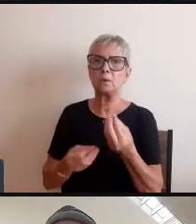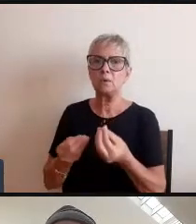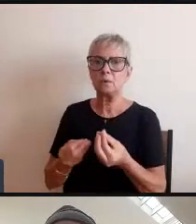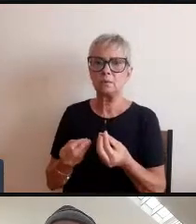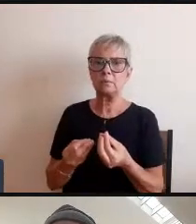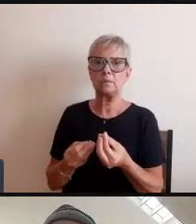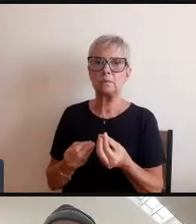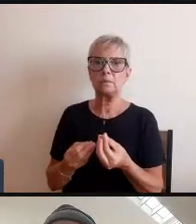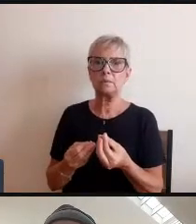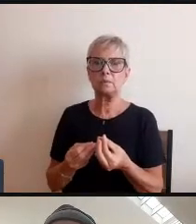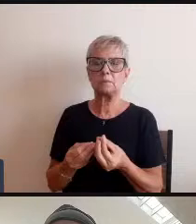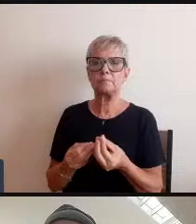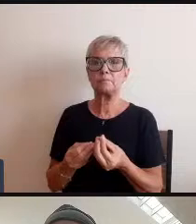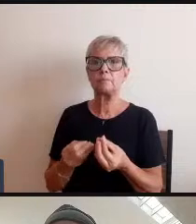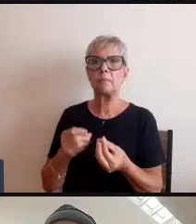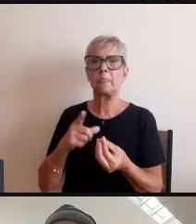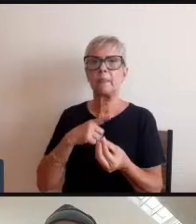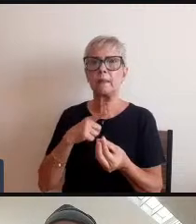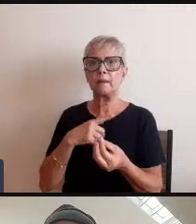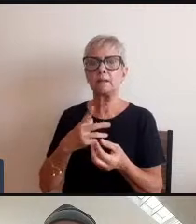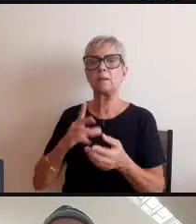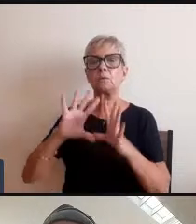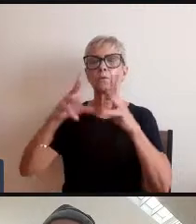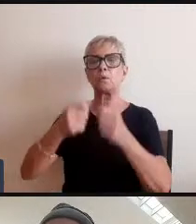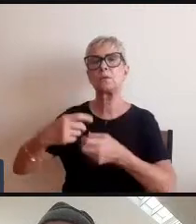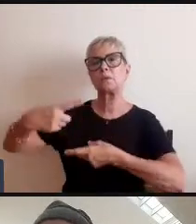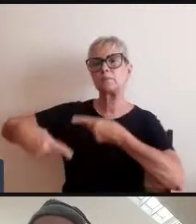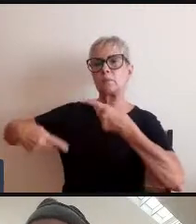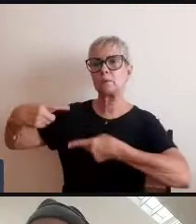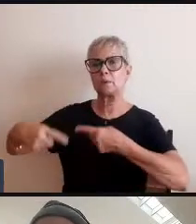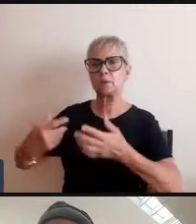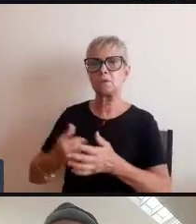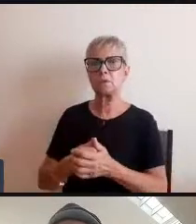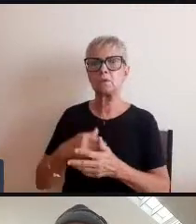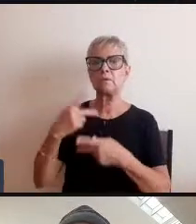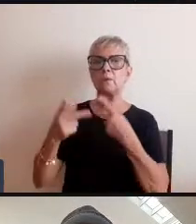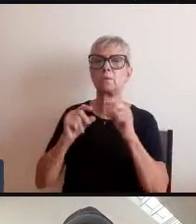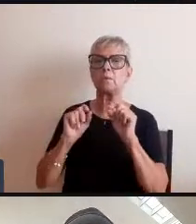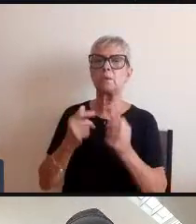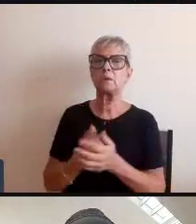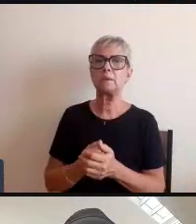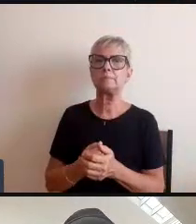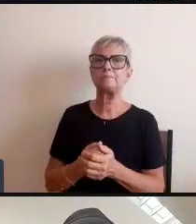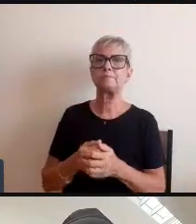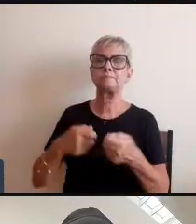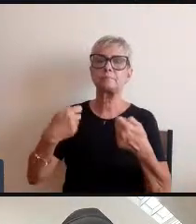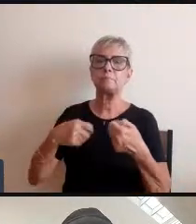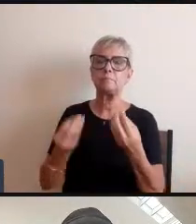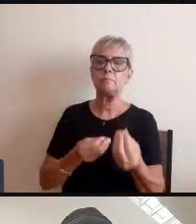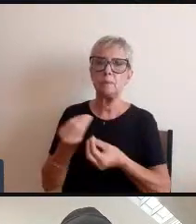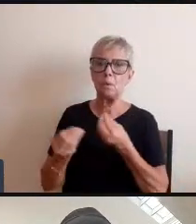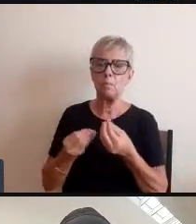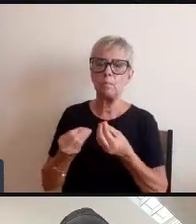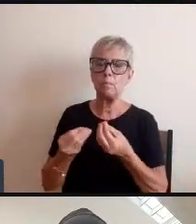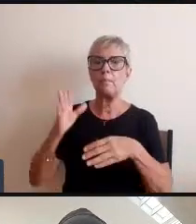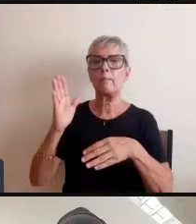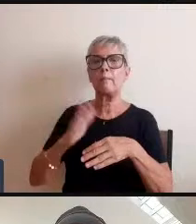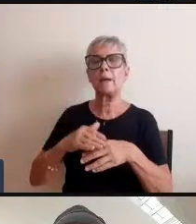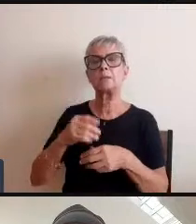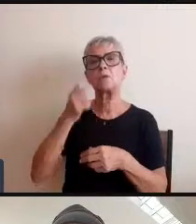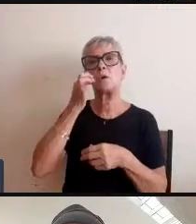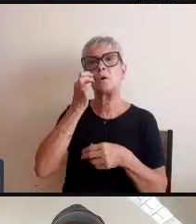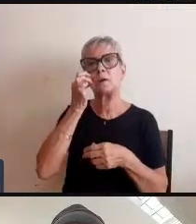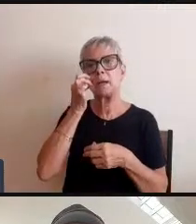que tem toda essa política eu estou falando que a gente precisa começar a ser mais honestos uns com os outros assim e